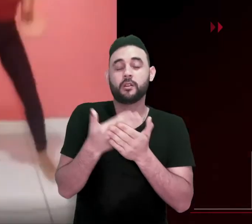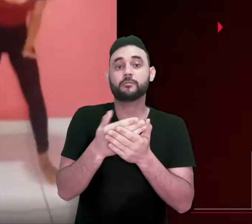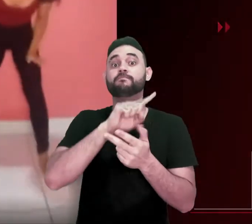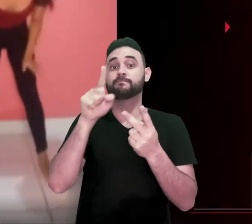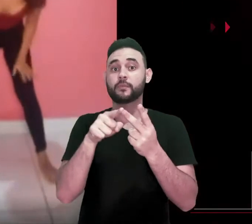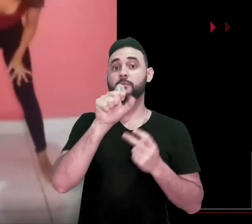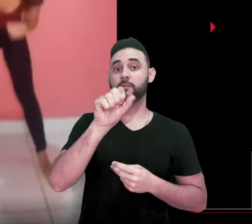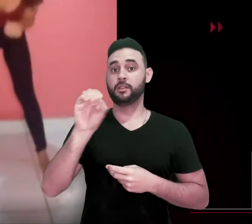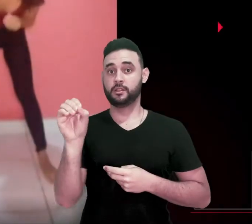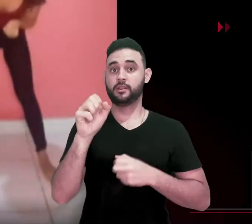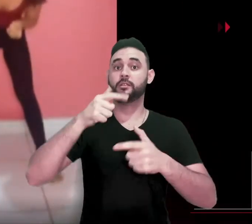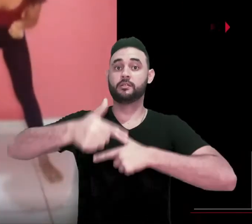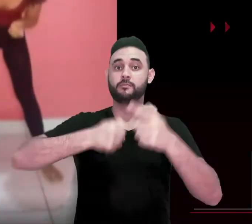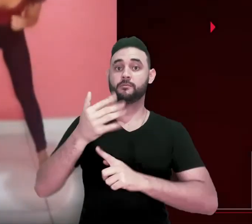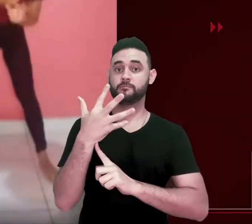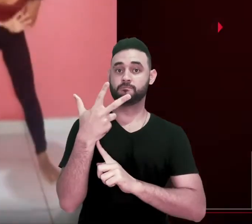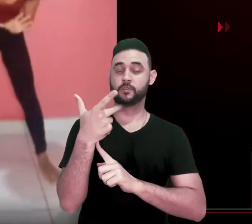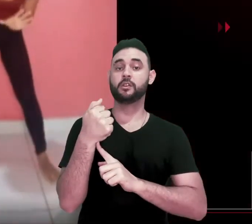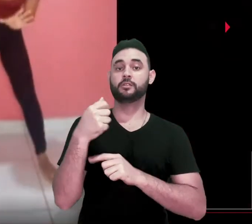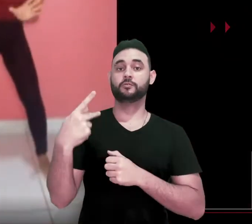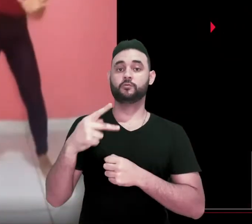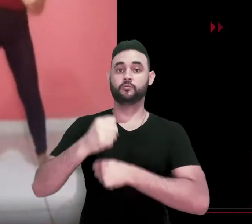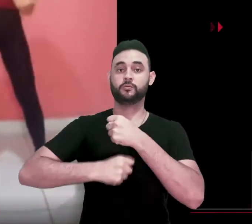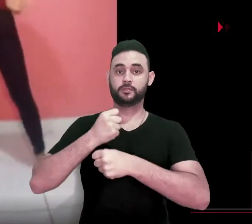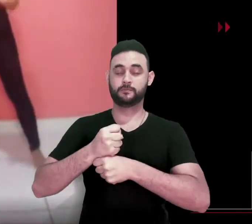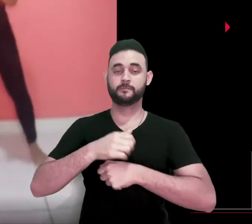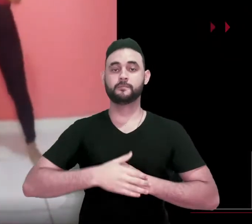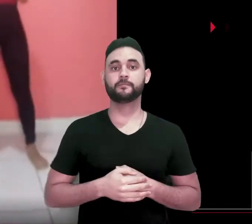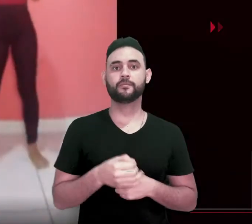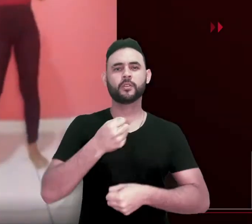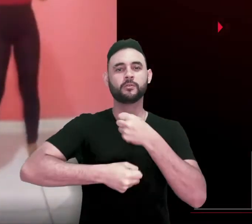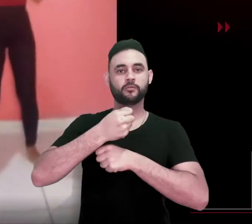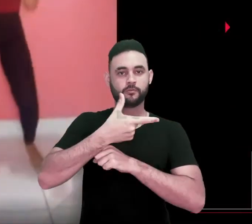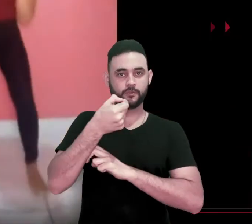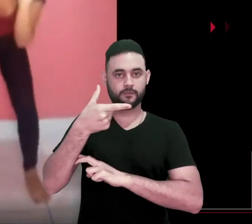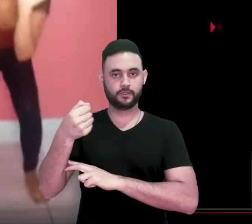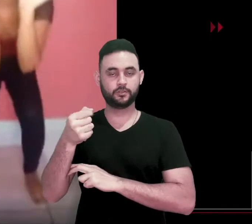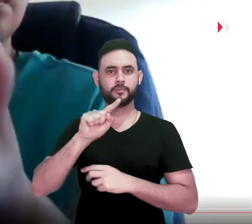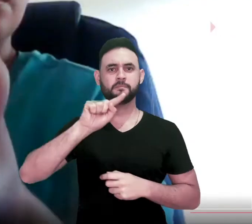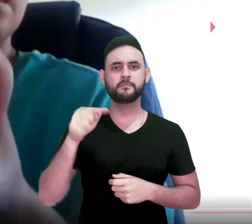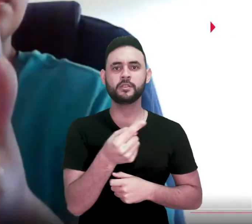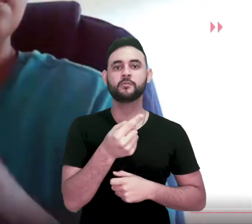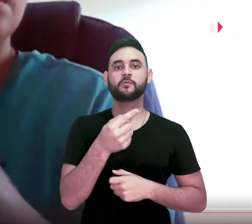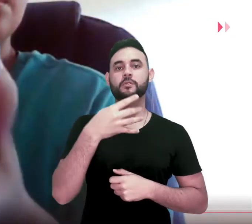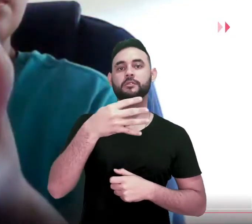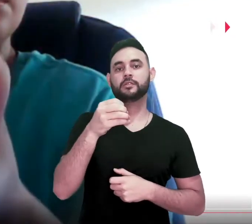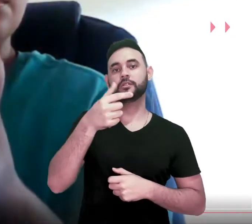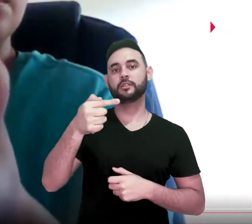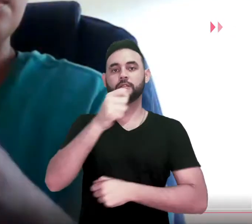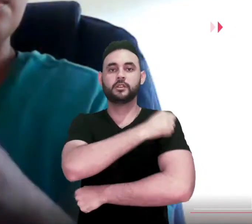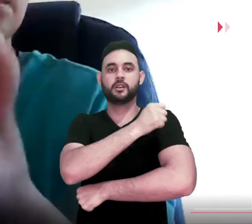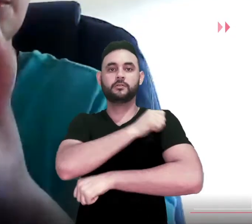produtos artísticos no ano. Em 2020, o CCBJ teve 1.407 alunos concludentes.